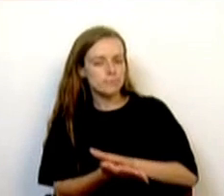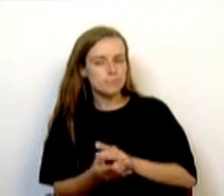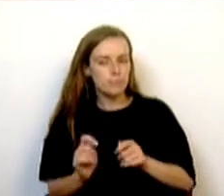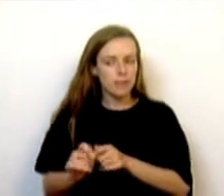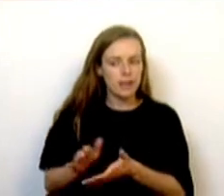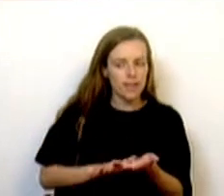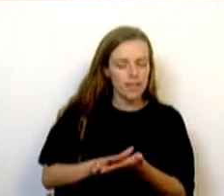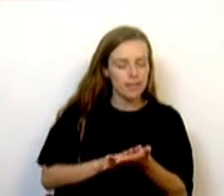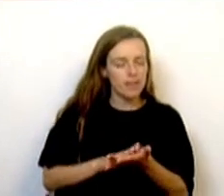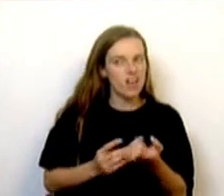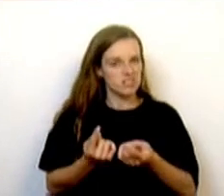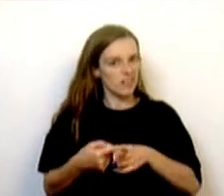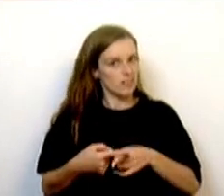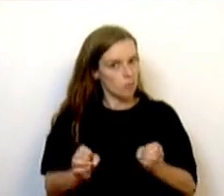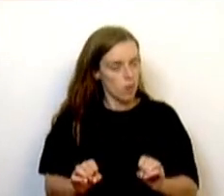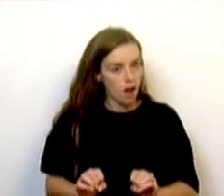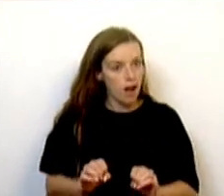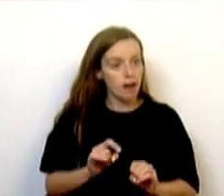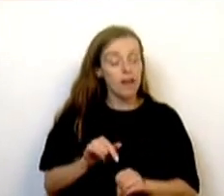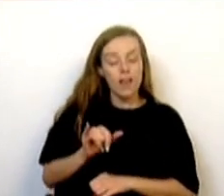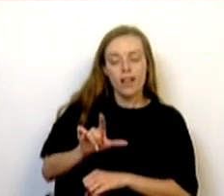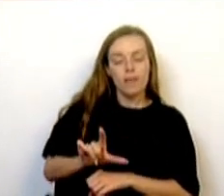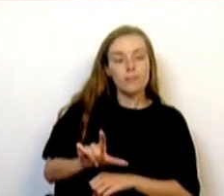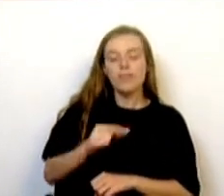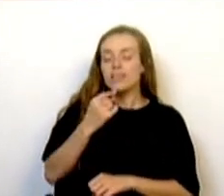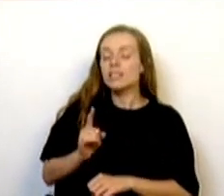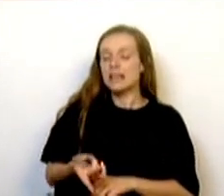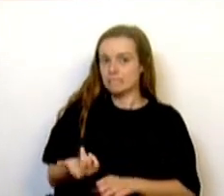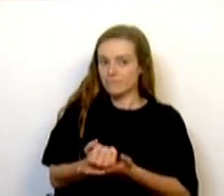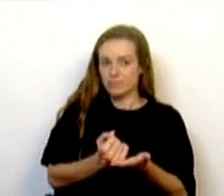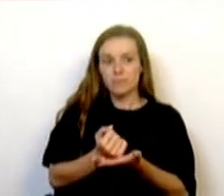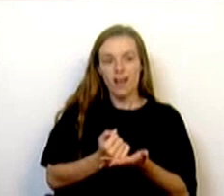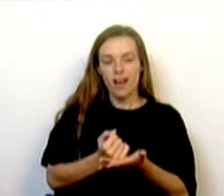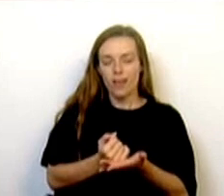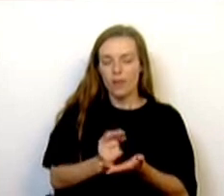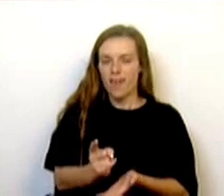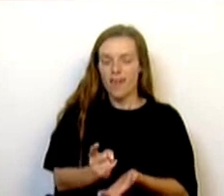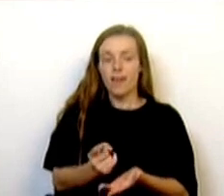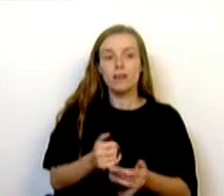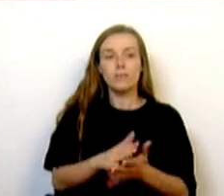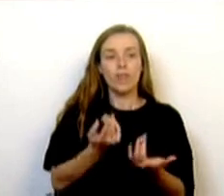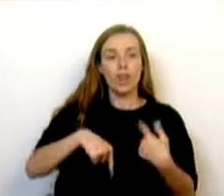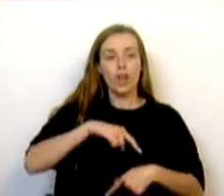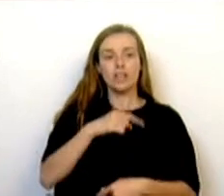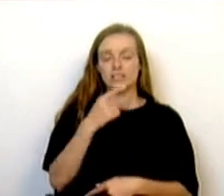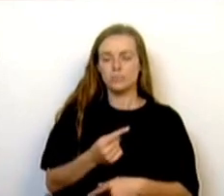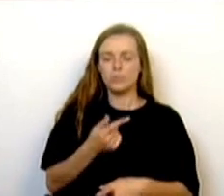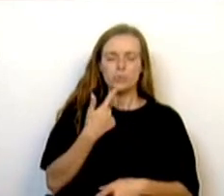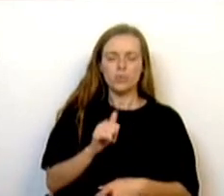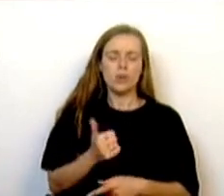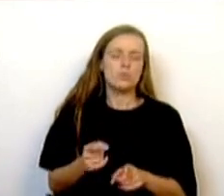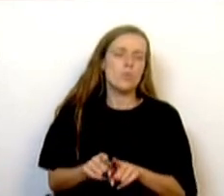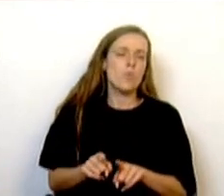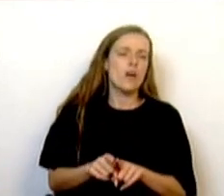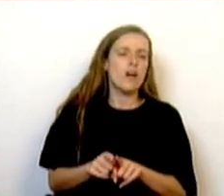está a diferença. É o mercado, diria a iniciativa liberal, mas nós dizemos que não podemos ficar condicionados ou reféns desse